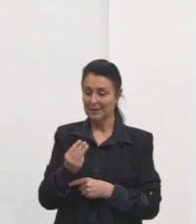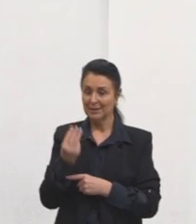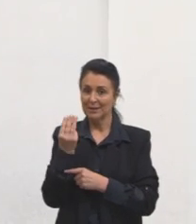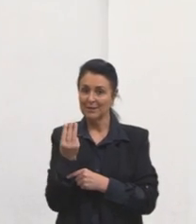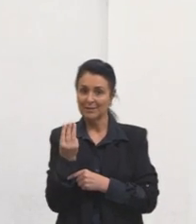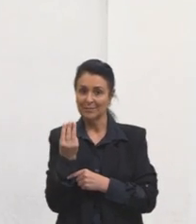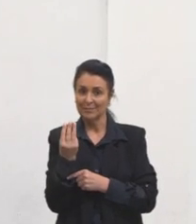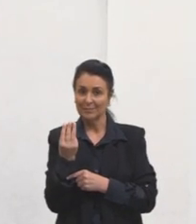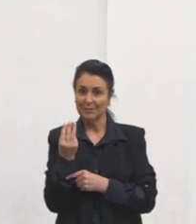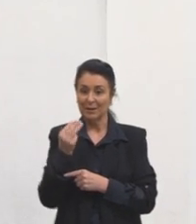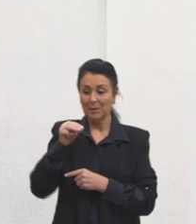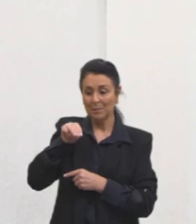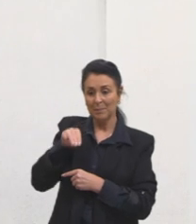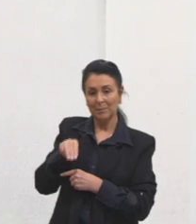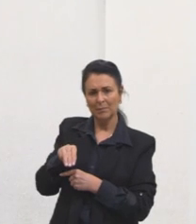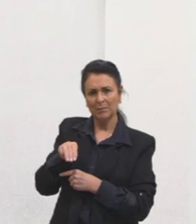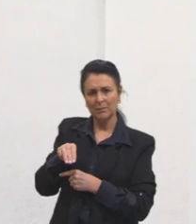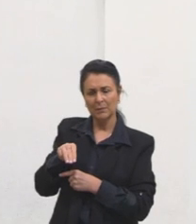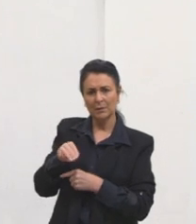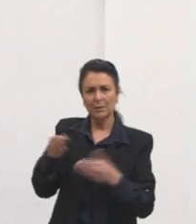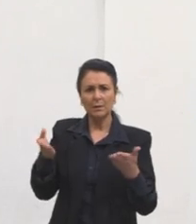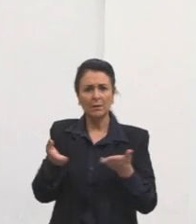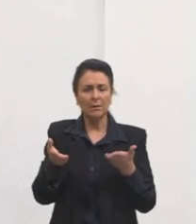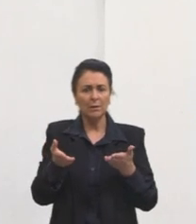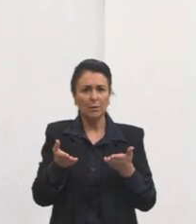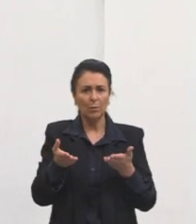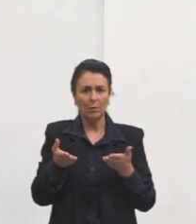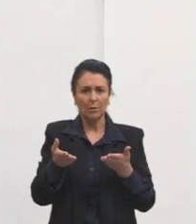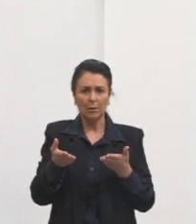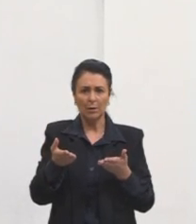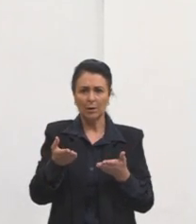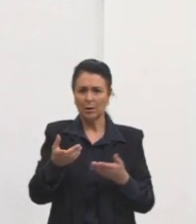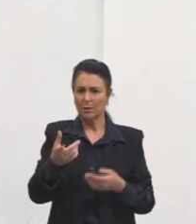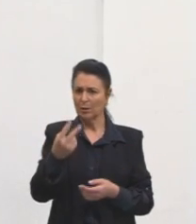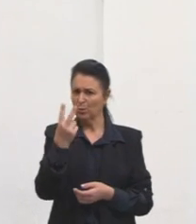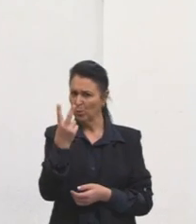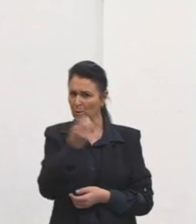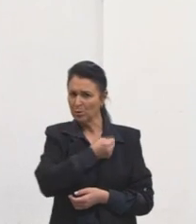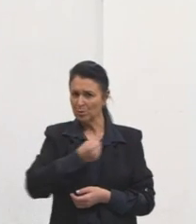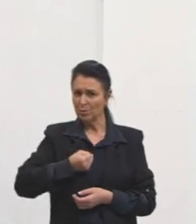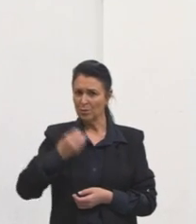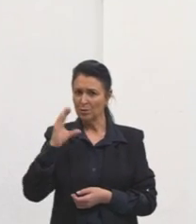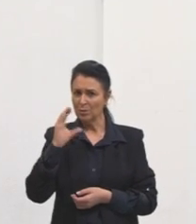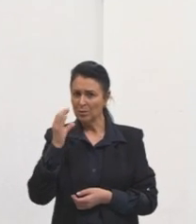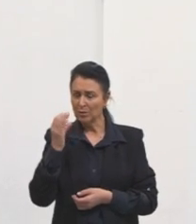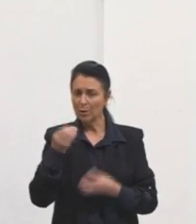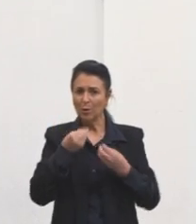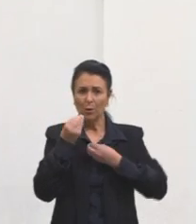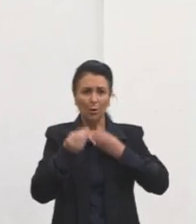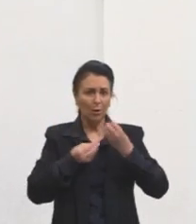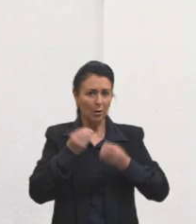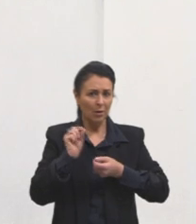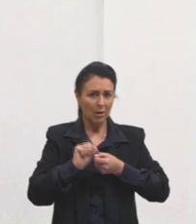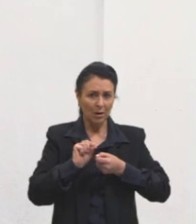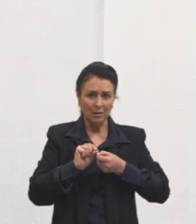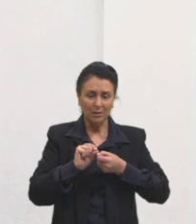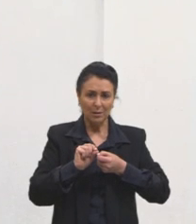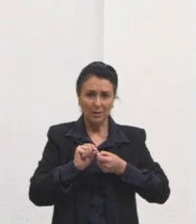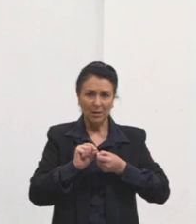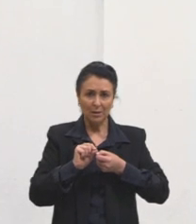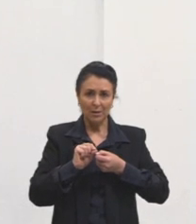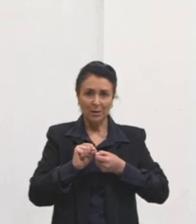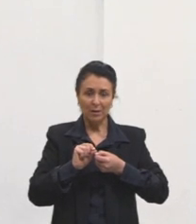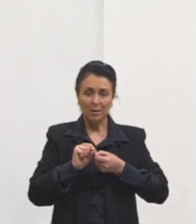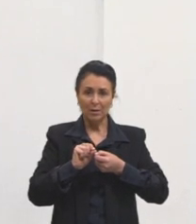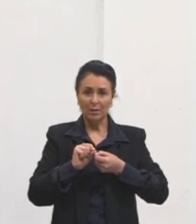metros. Tá, mas e agora? A gente ficou com duas notações aqui, né? Como que a gente resolve isso? Aqui é uma coisa que